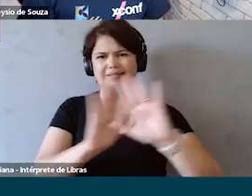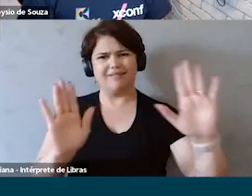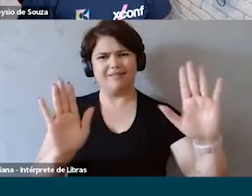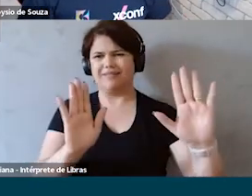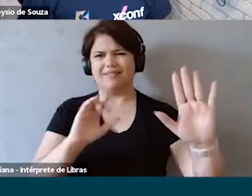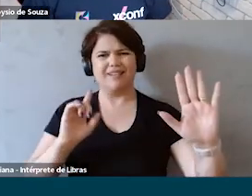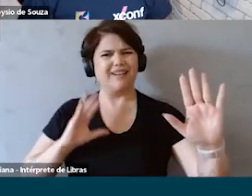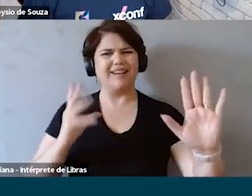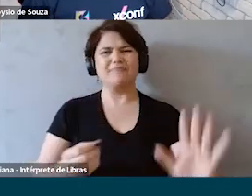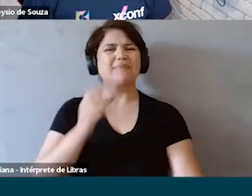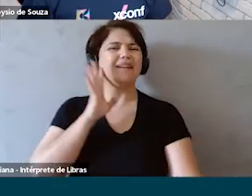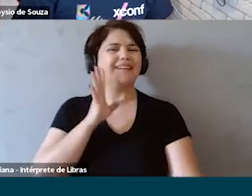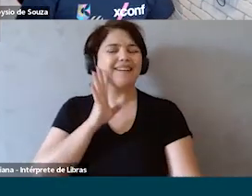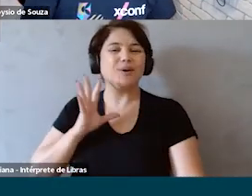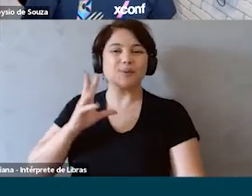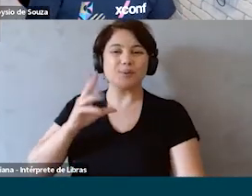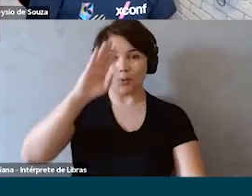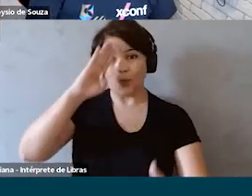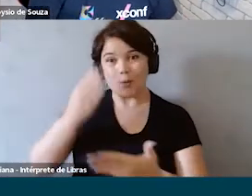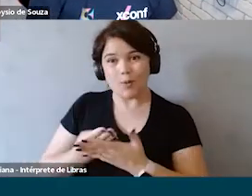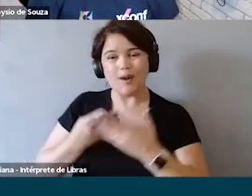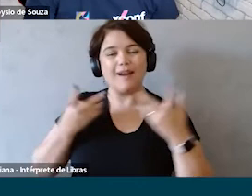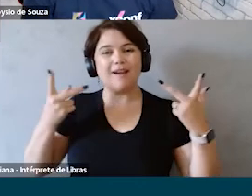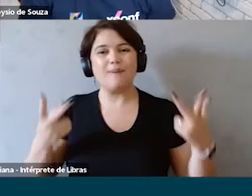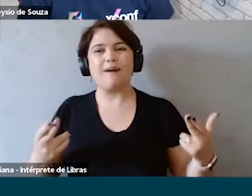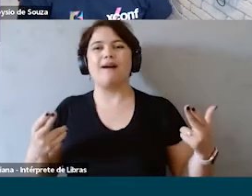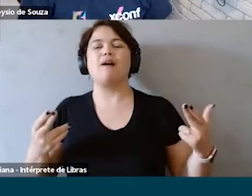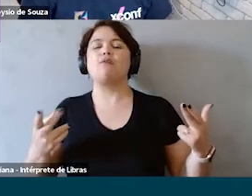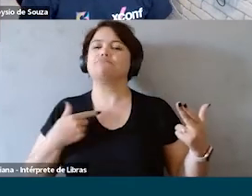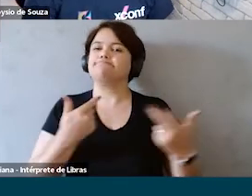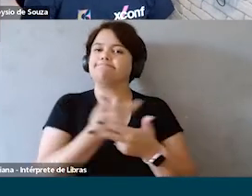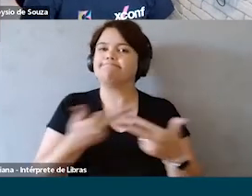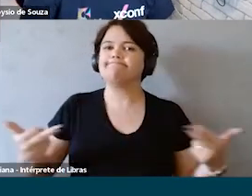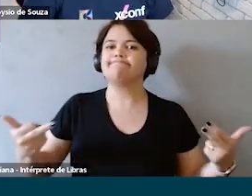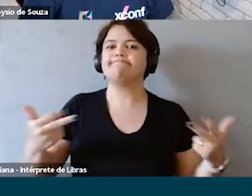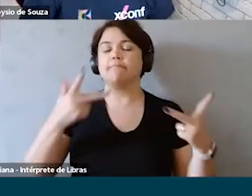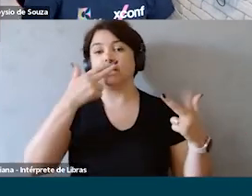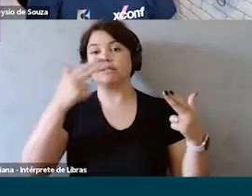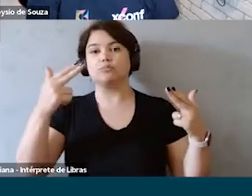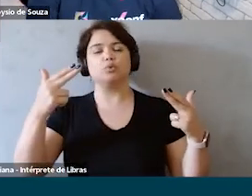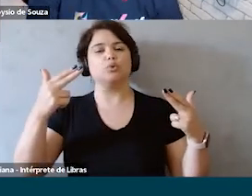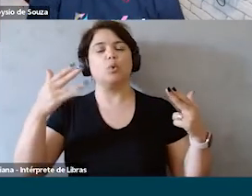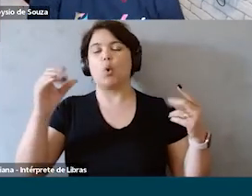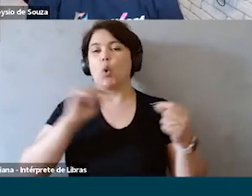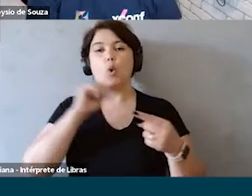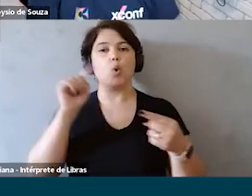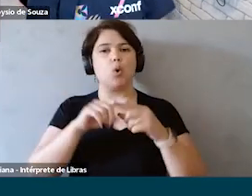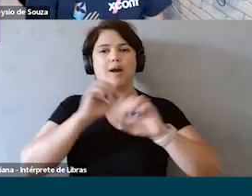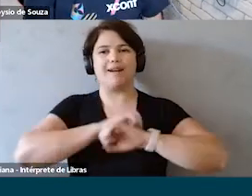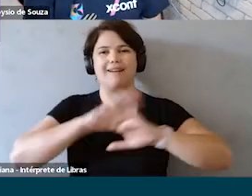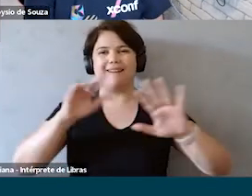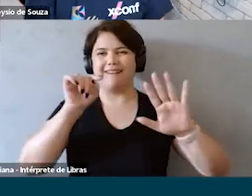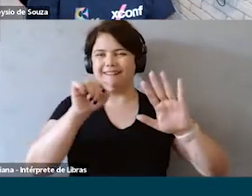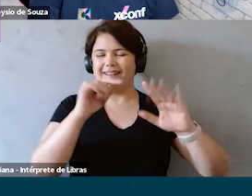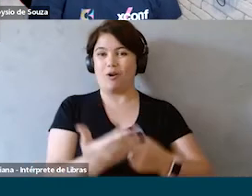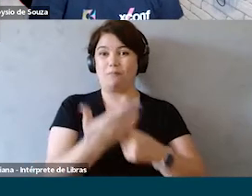poder ter confiança com base em elementos tão objetivos que é o que